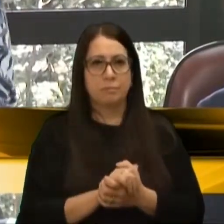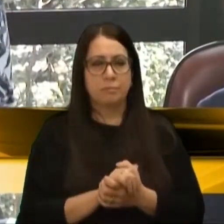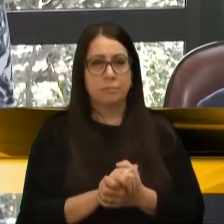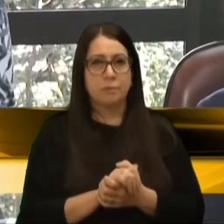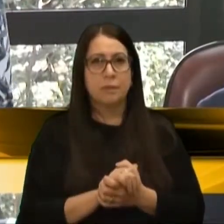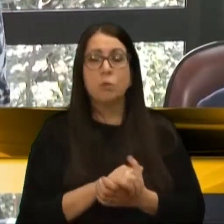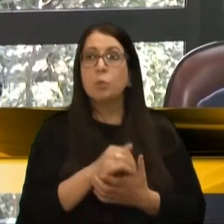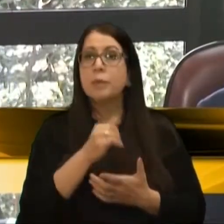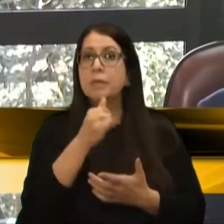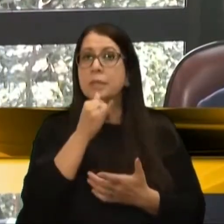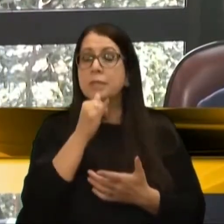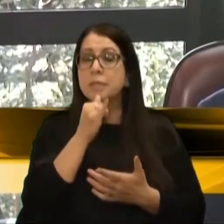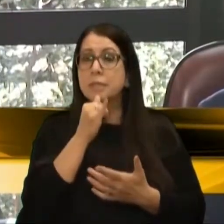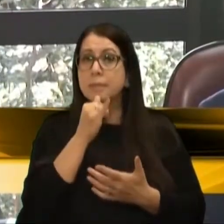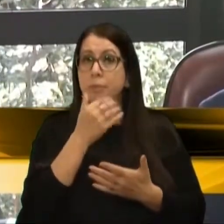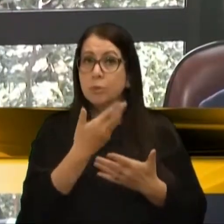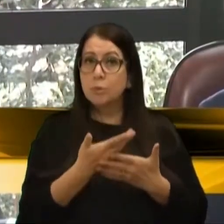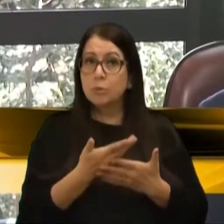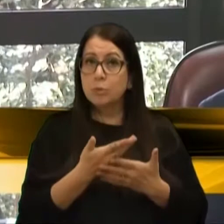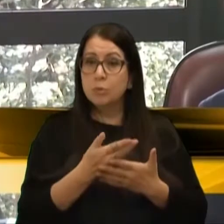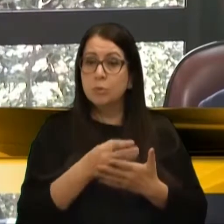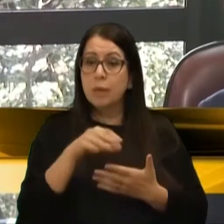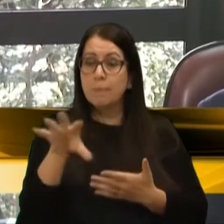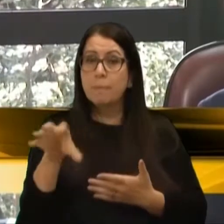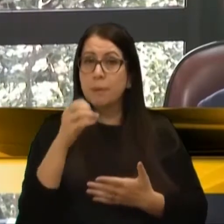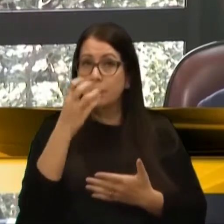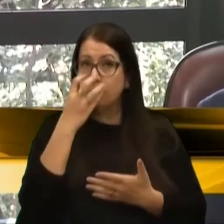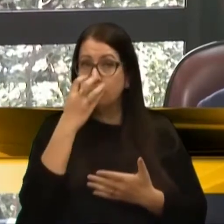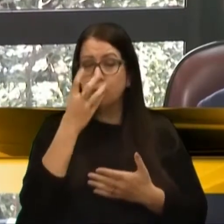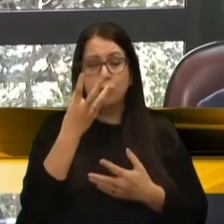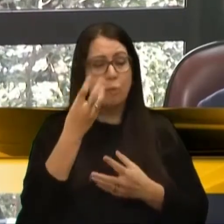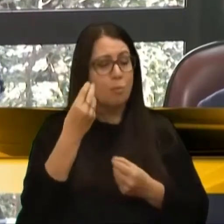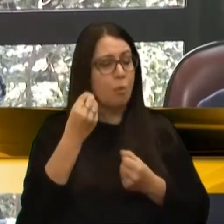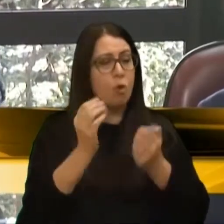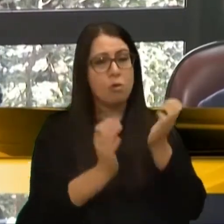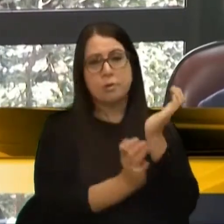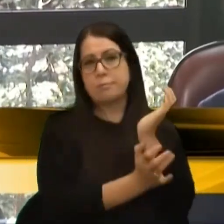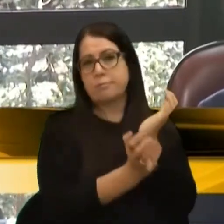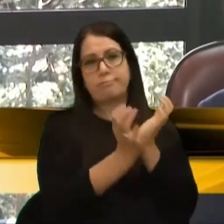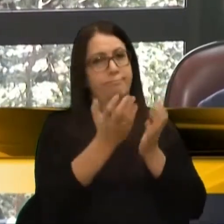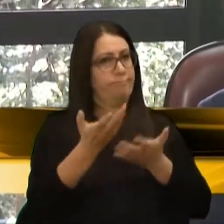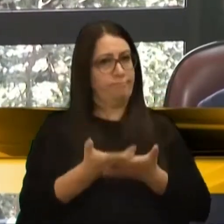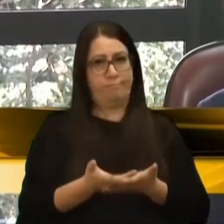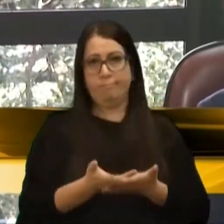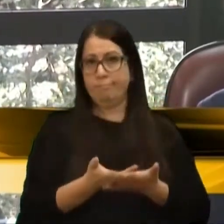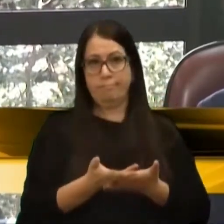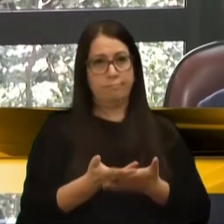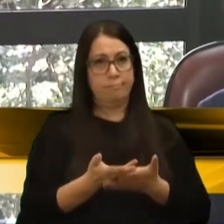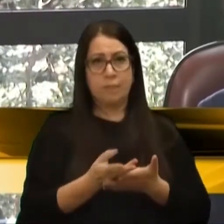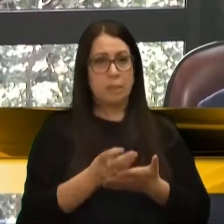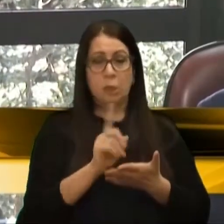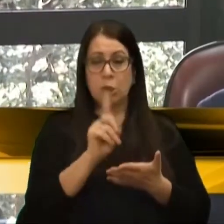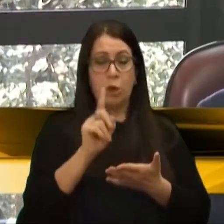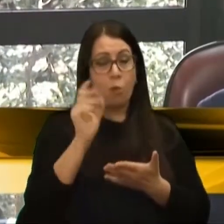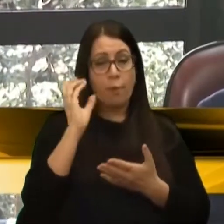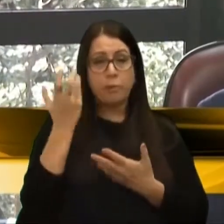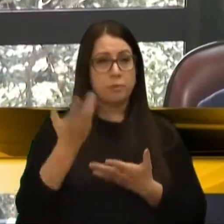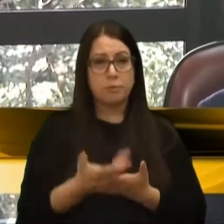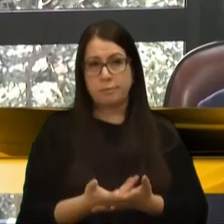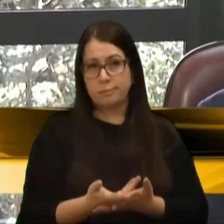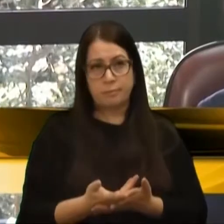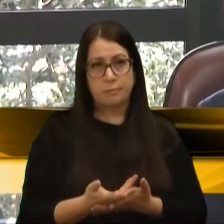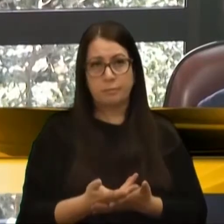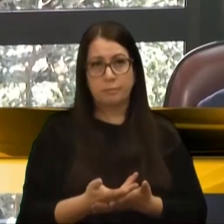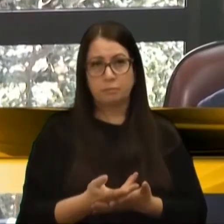Por exemplo, o recolhimento, quando é para recolher um cachorro, é muito burocrático. É, não acontece, não